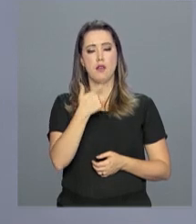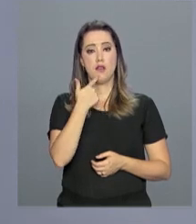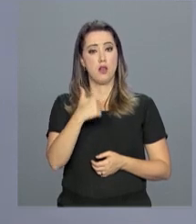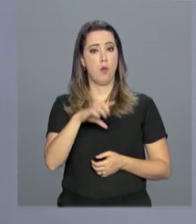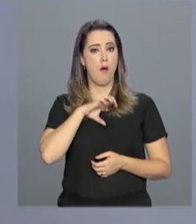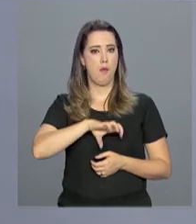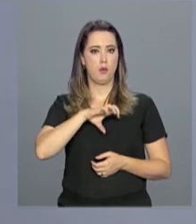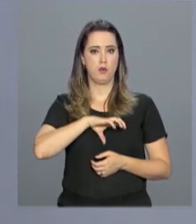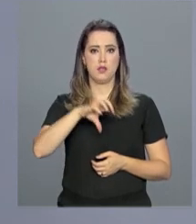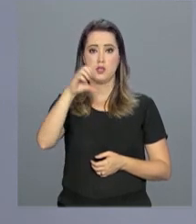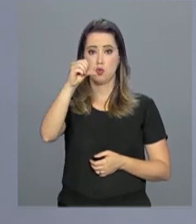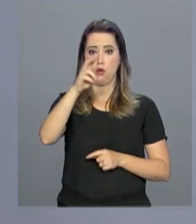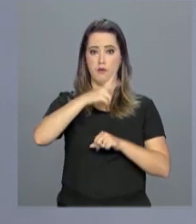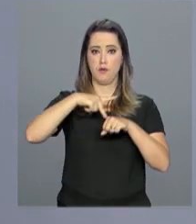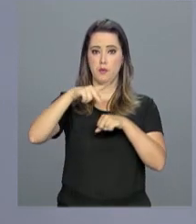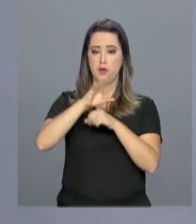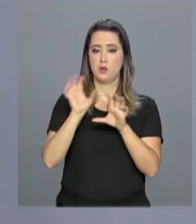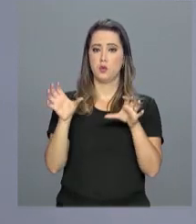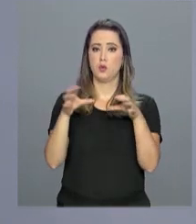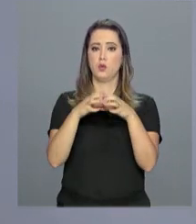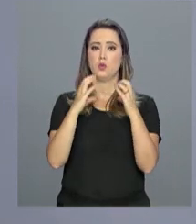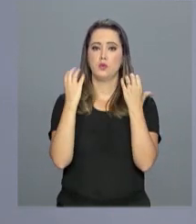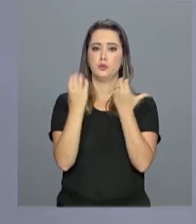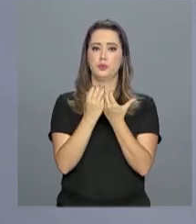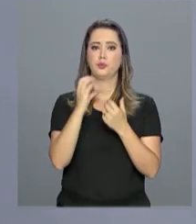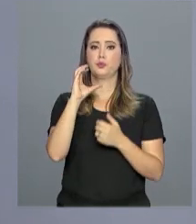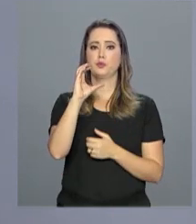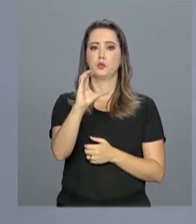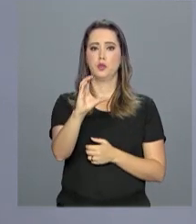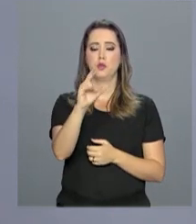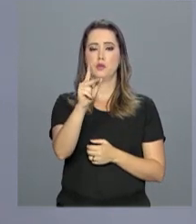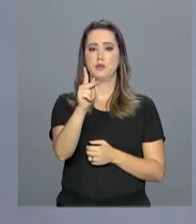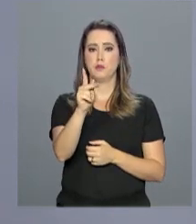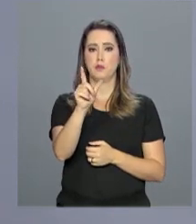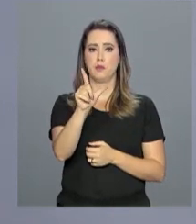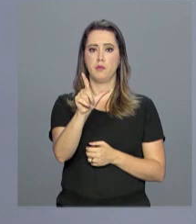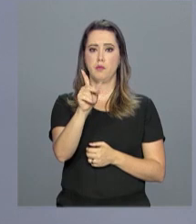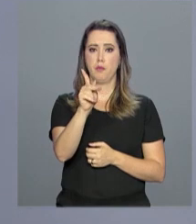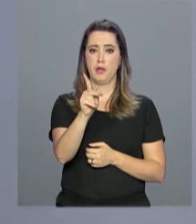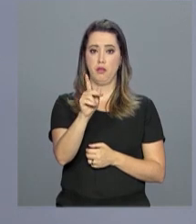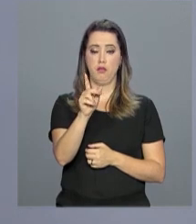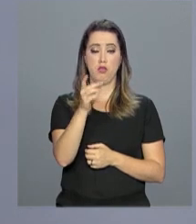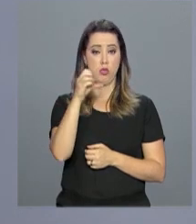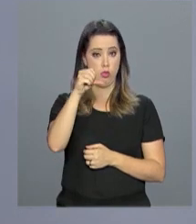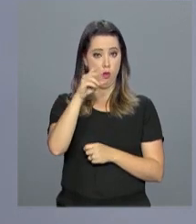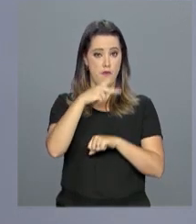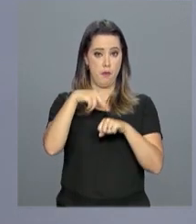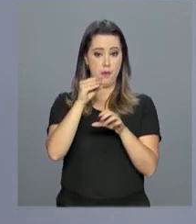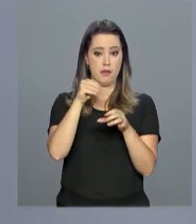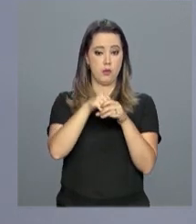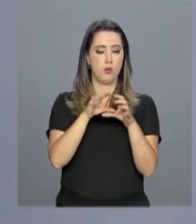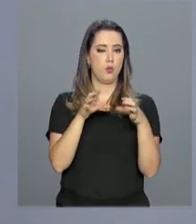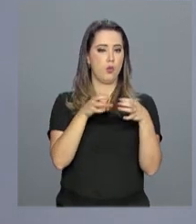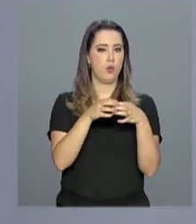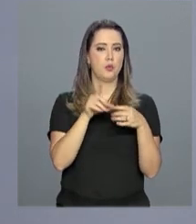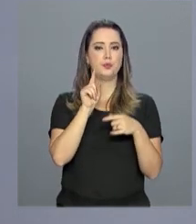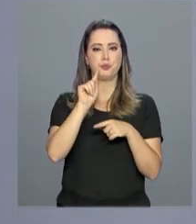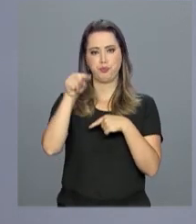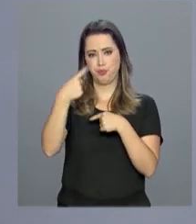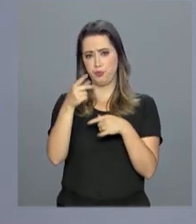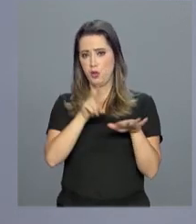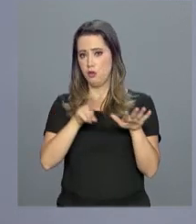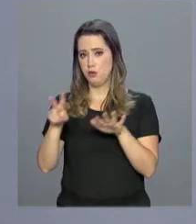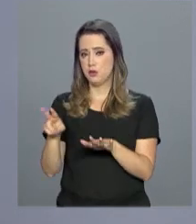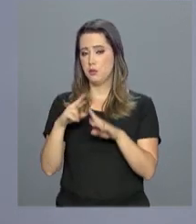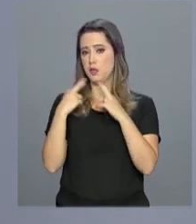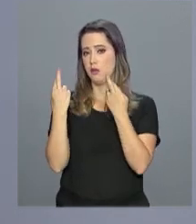nos nove países-membros da Comunidade dos Países de Língua Portuguesa, a CPLP. Na próxima semana, o grupo se reúne